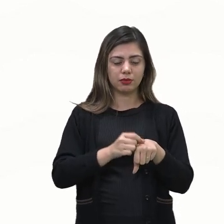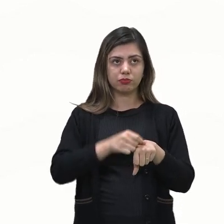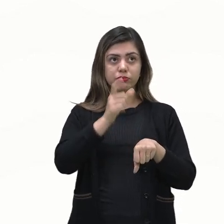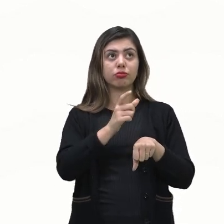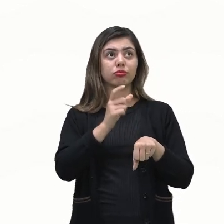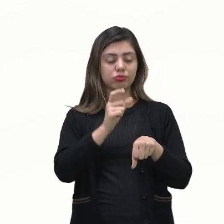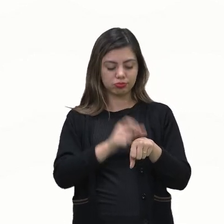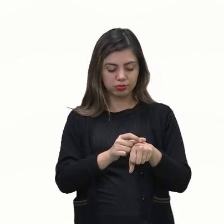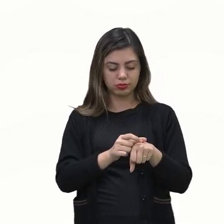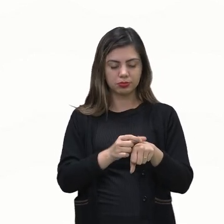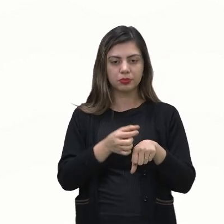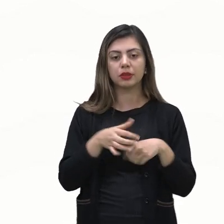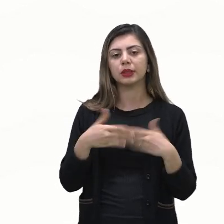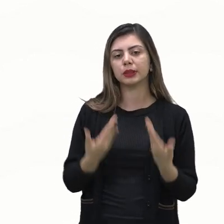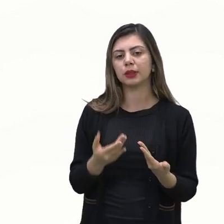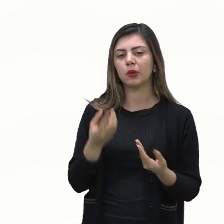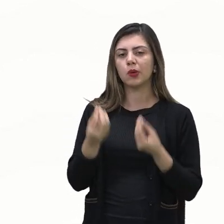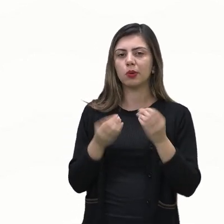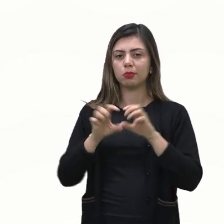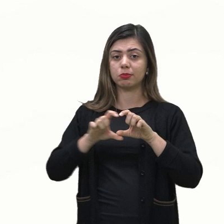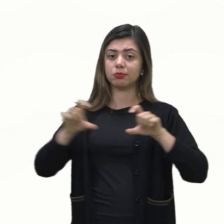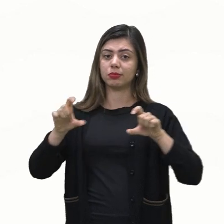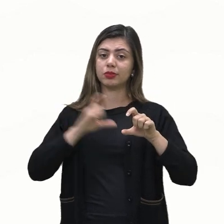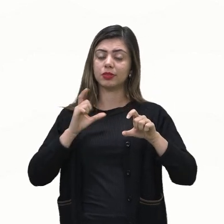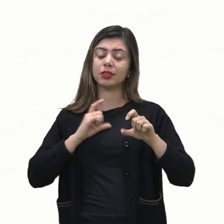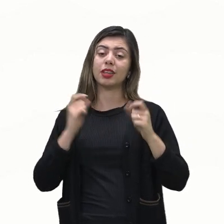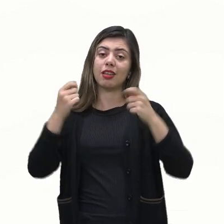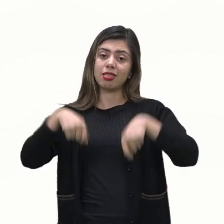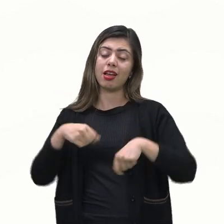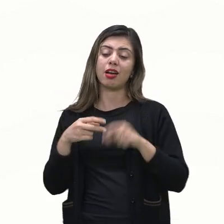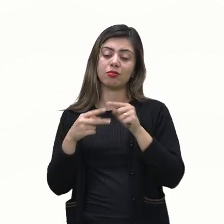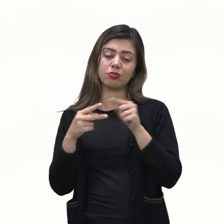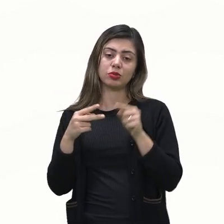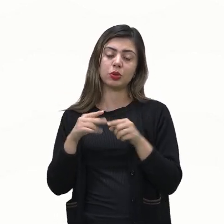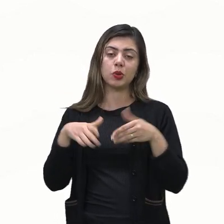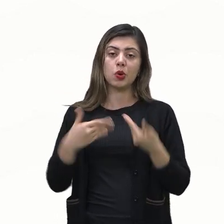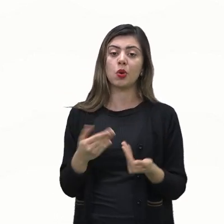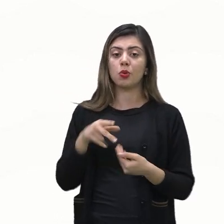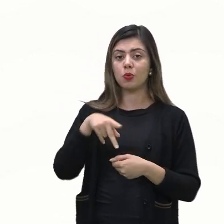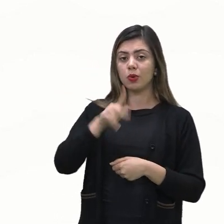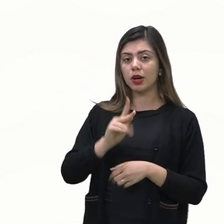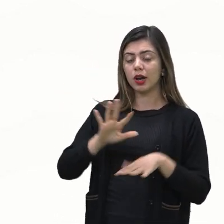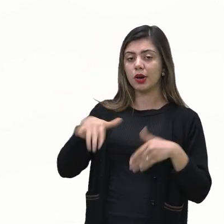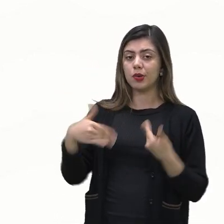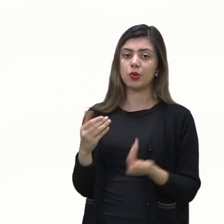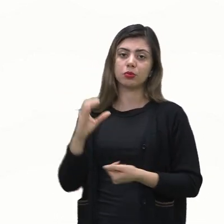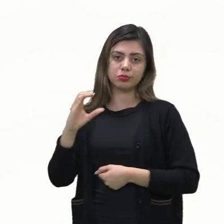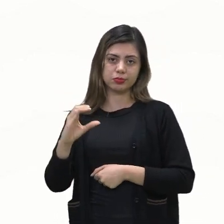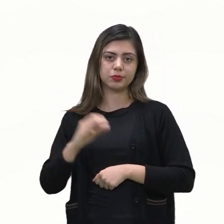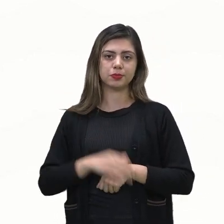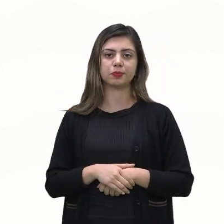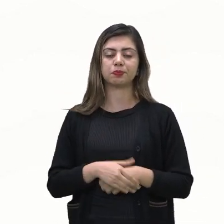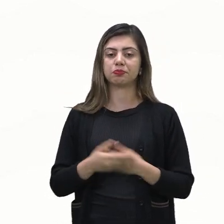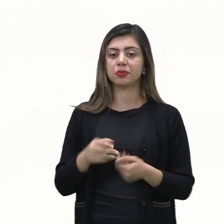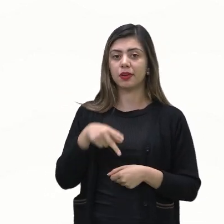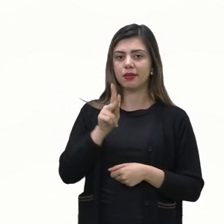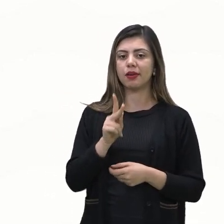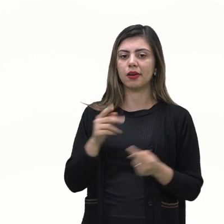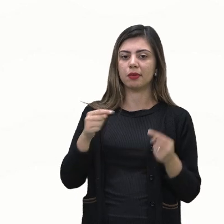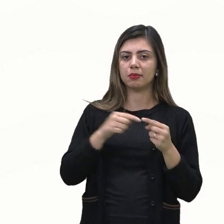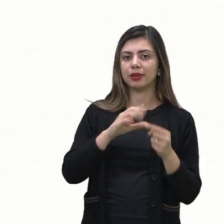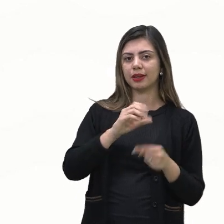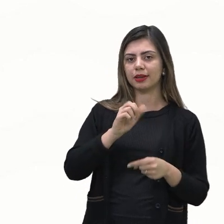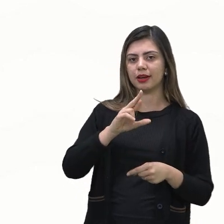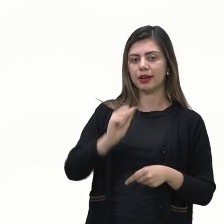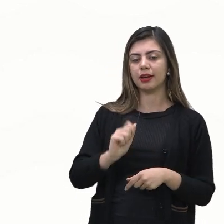amostral é formado por dois elementos ou cara ou coroa tá bom e aí repare o seguinte